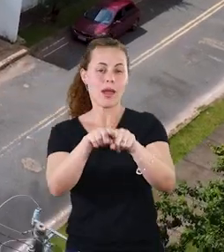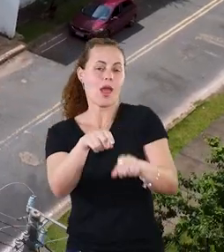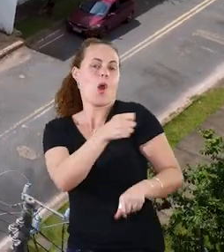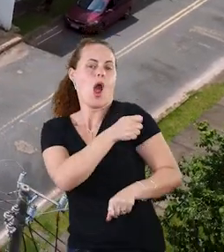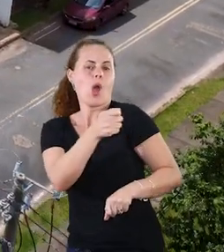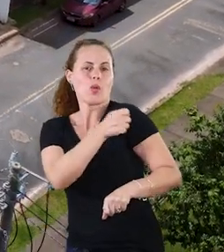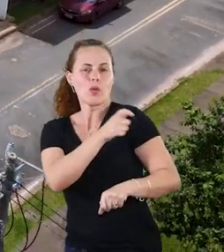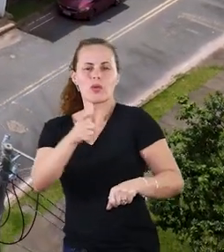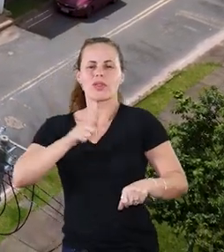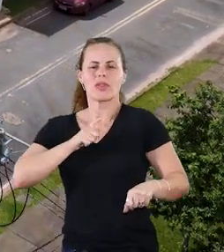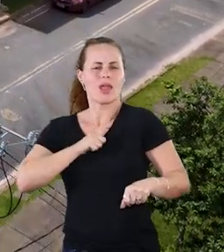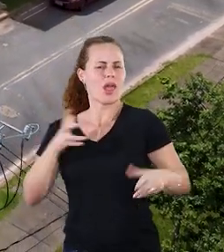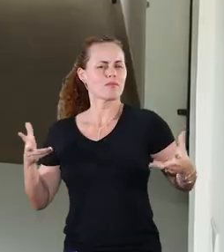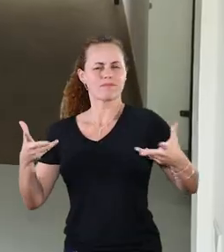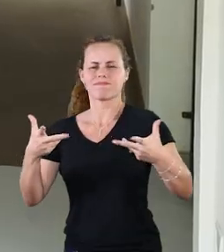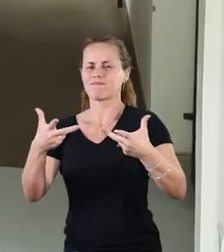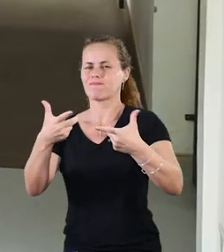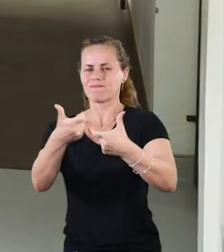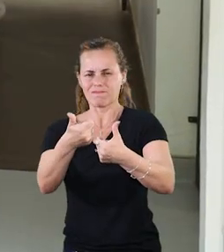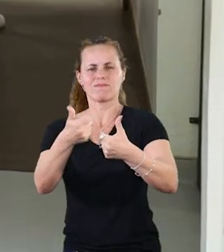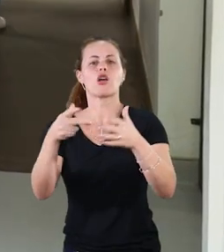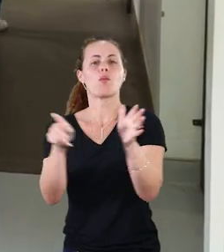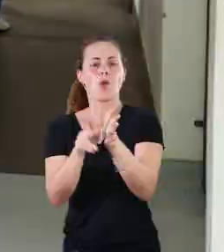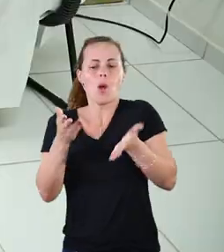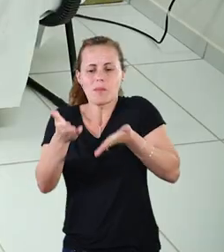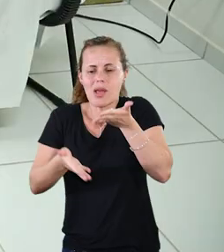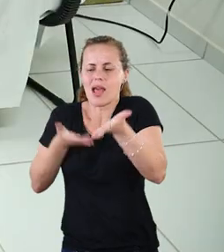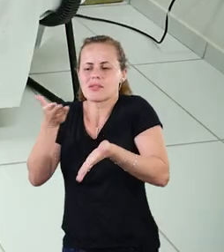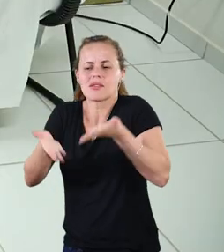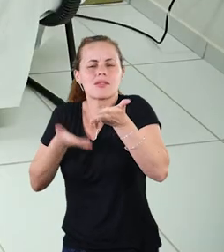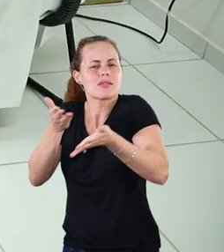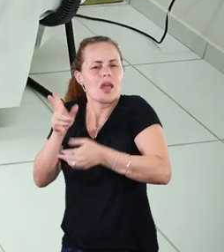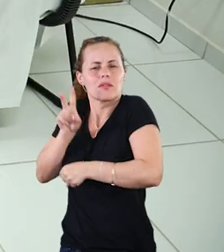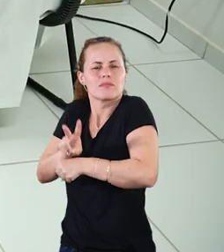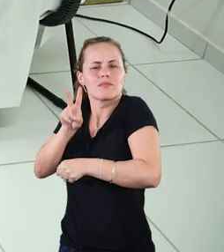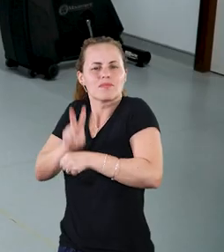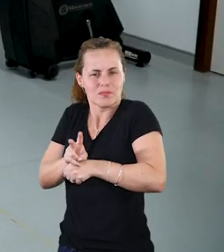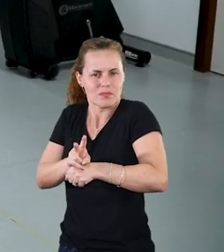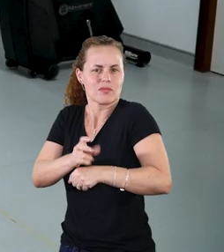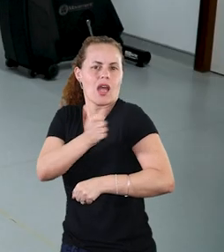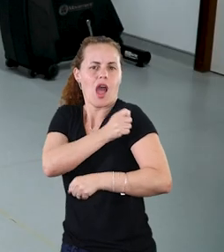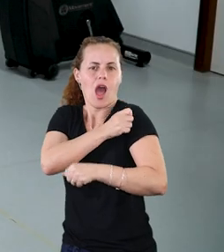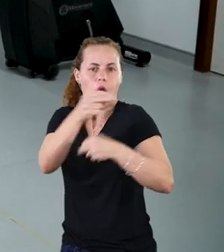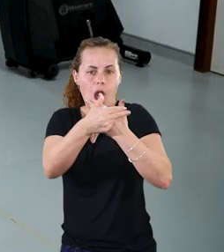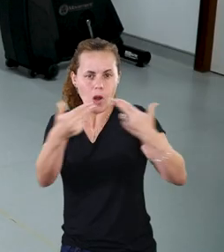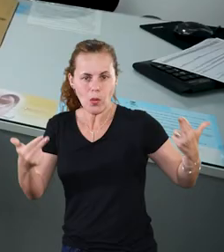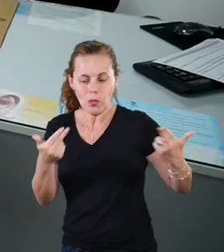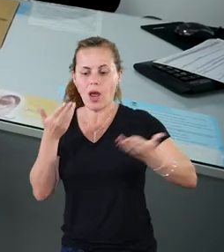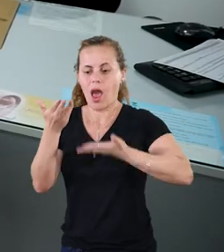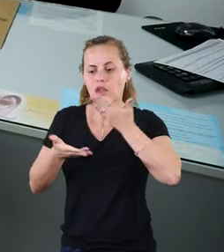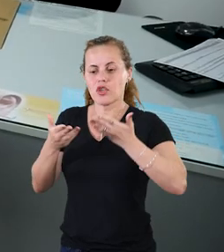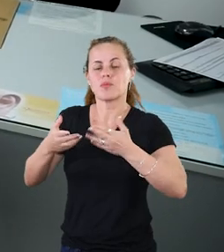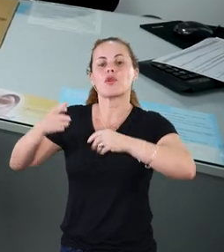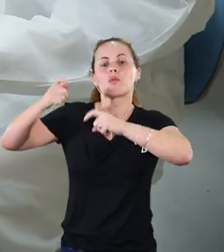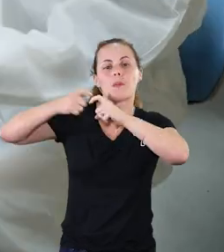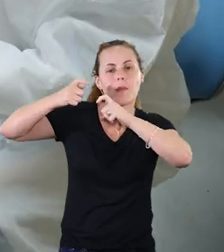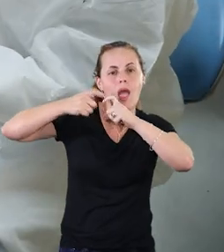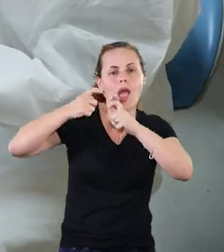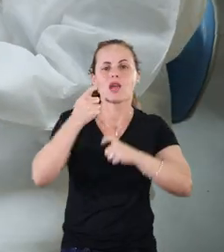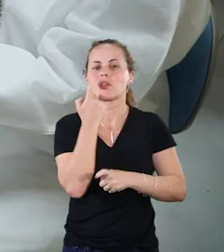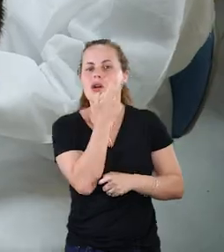usufruir de uma excelente estrutura de assistência estudantil, que conta com atendimento médico,